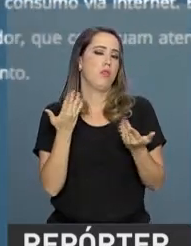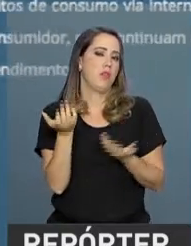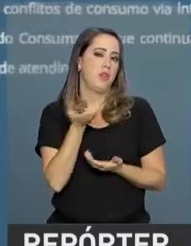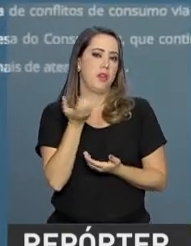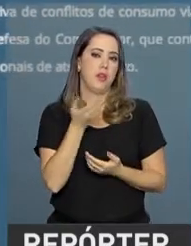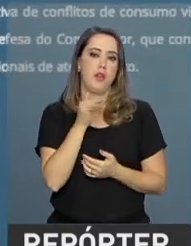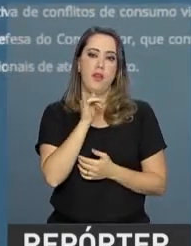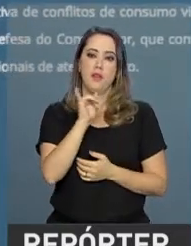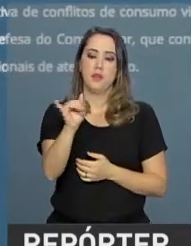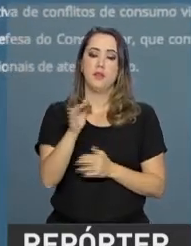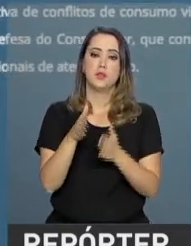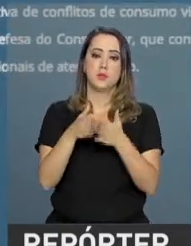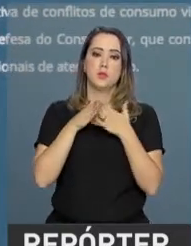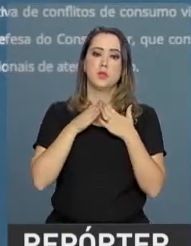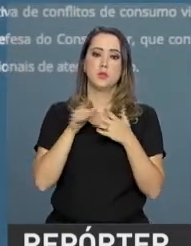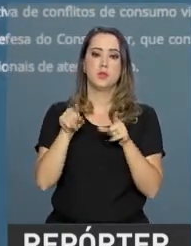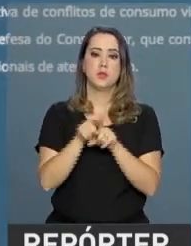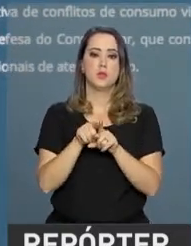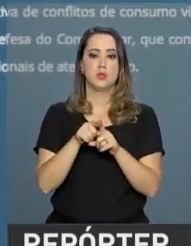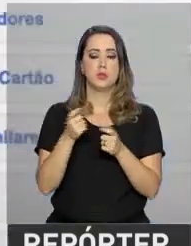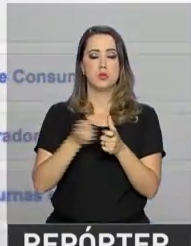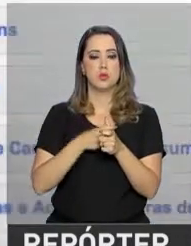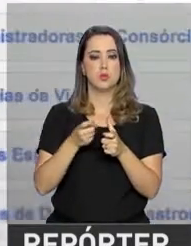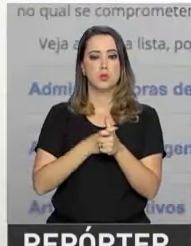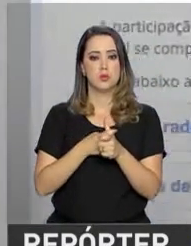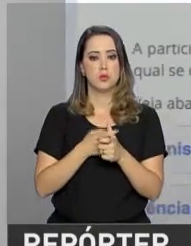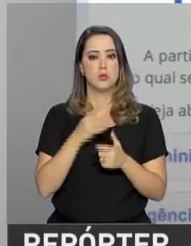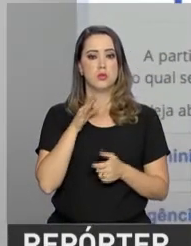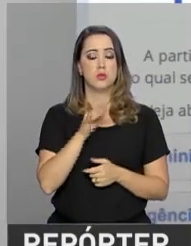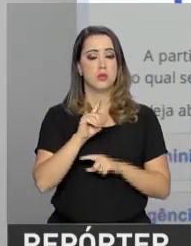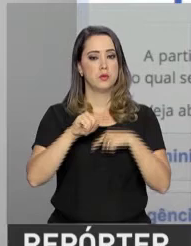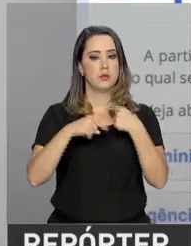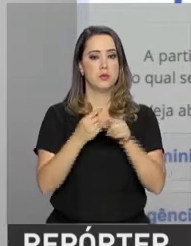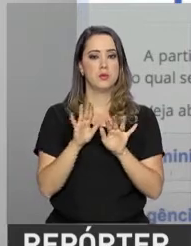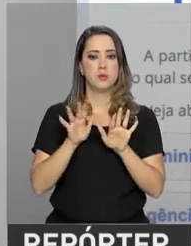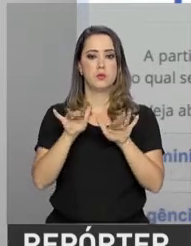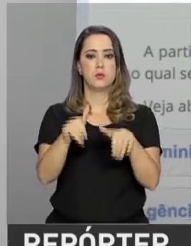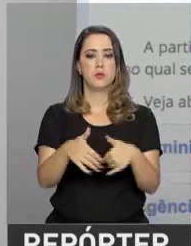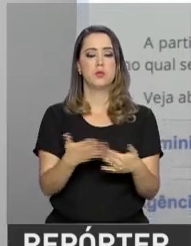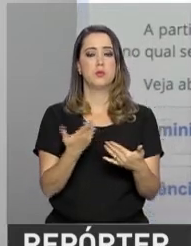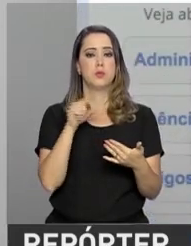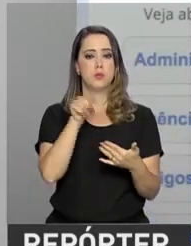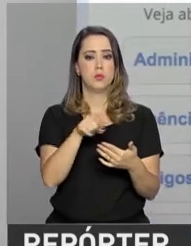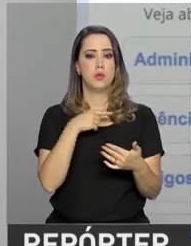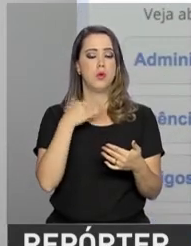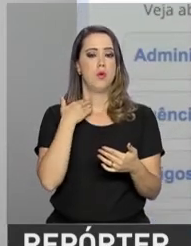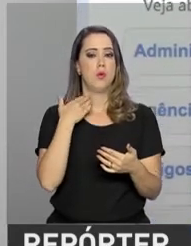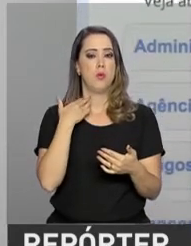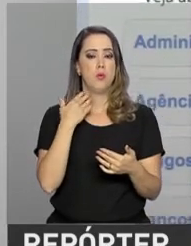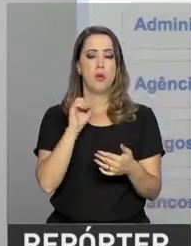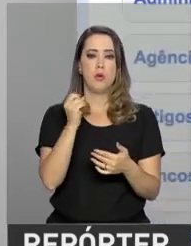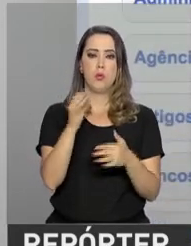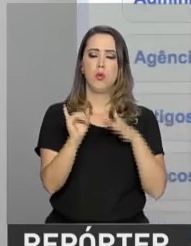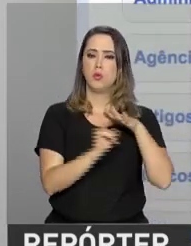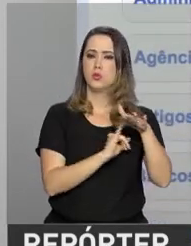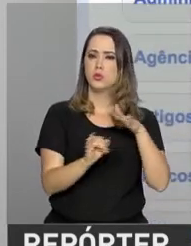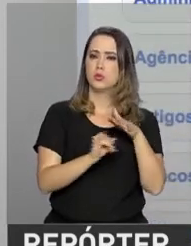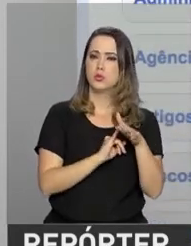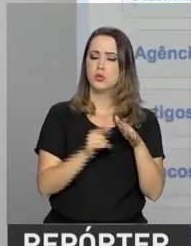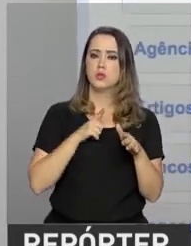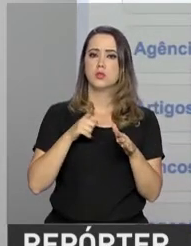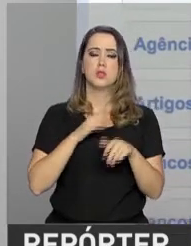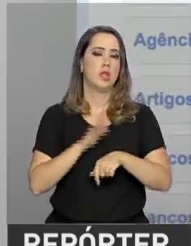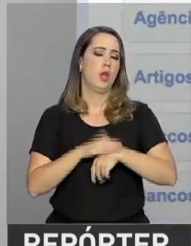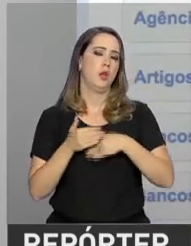formalizar a solicitação de renegociação de débitos. Depois de finalizar o registro, o banco ou instituição financeira